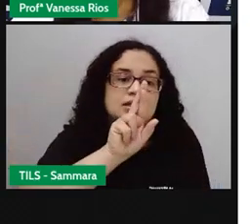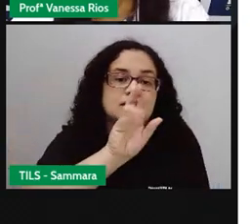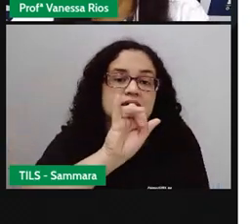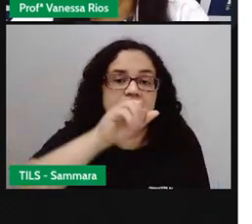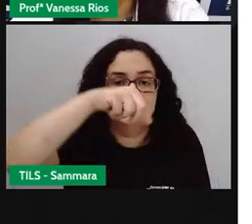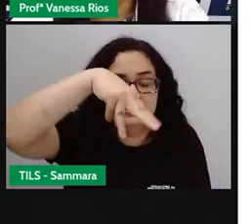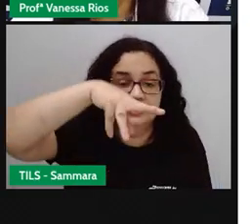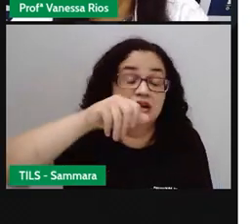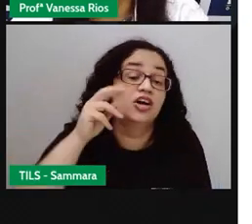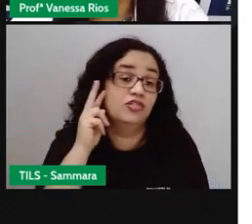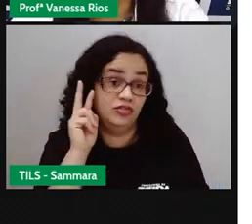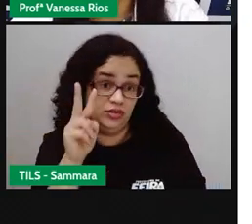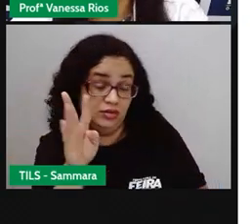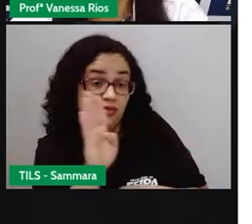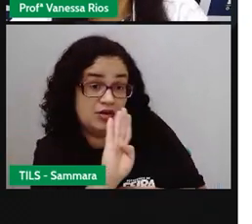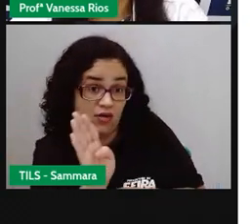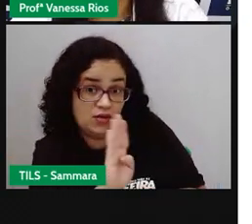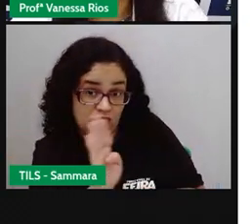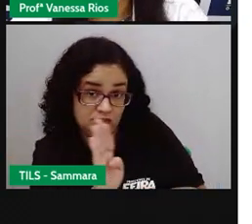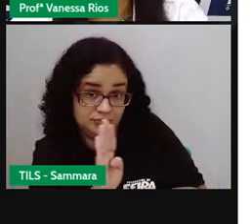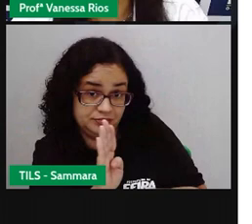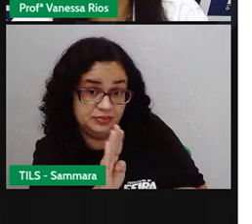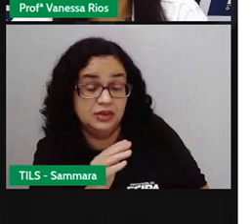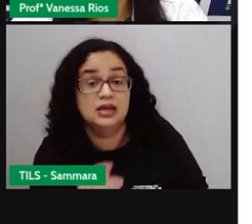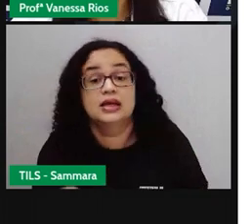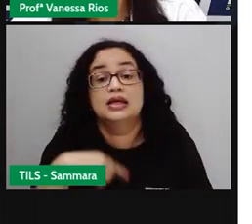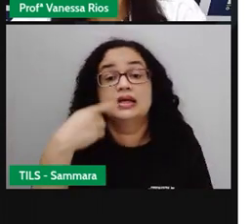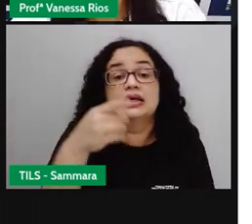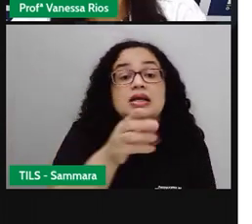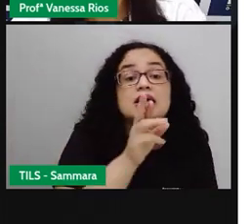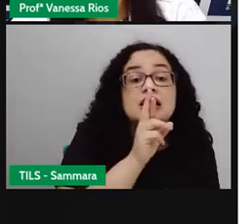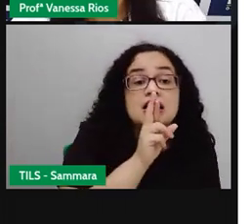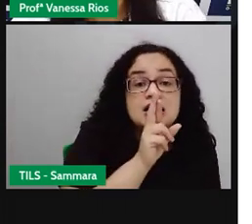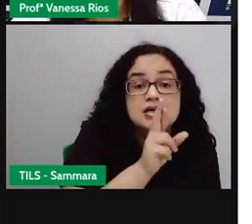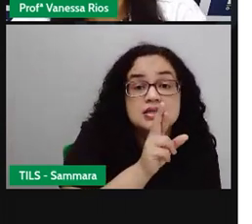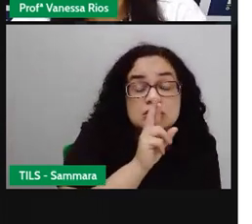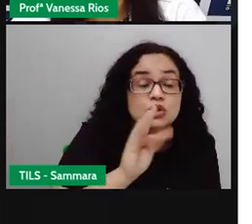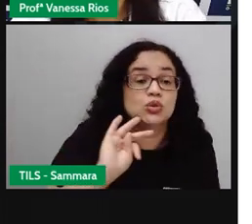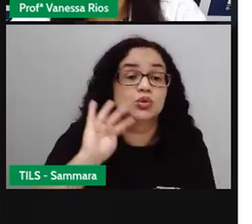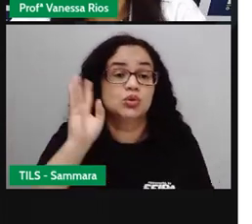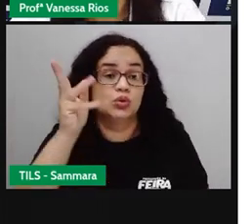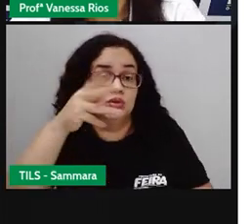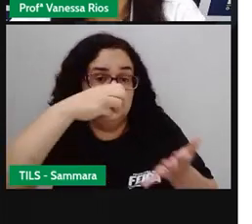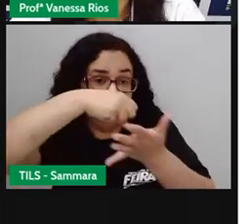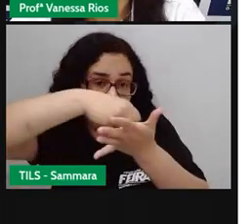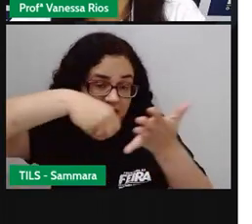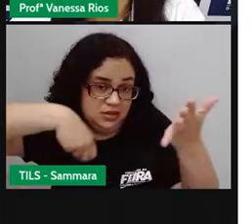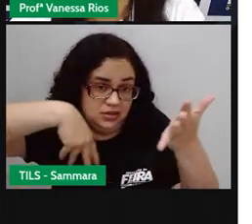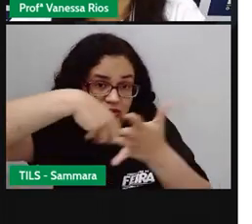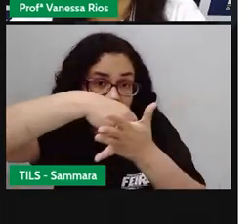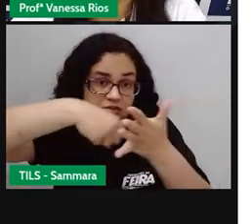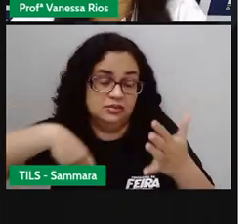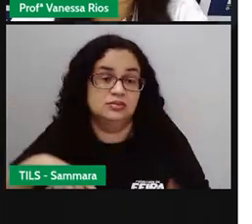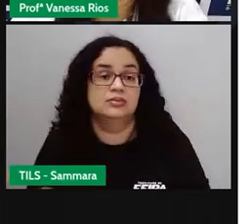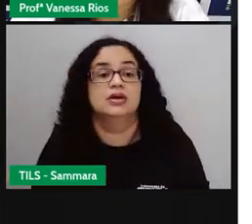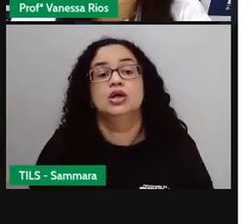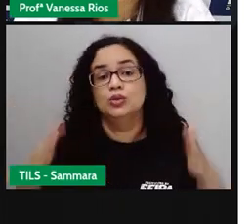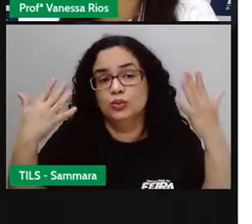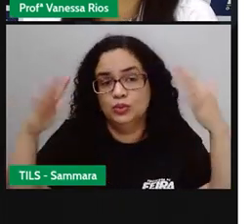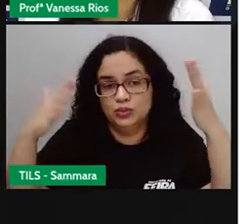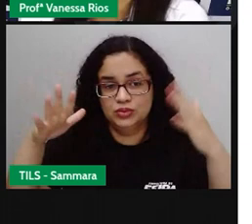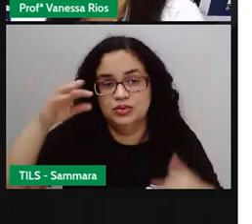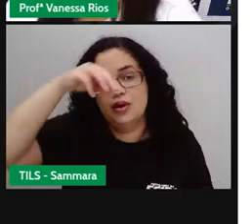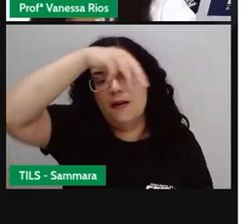Marina assistiu sua videoaula e responderá todas as atividades. Muito bem,